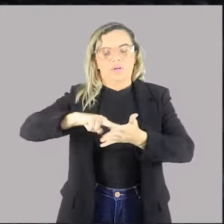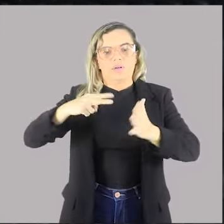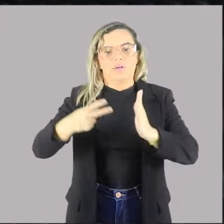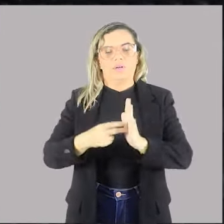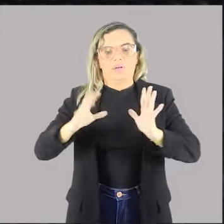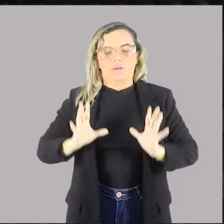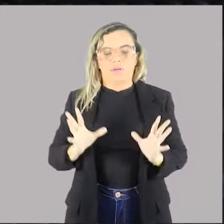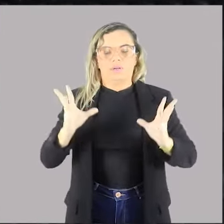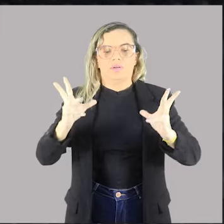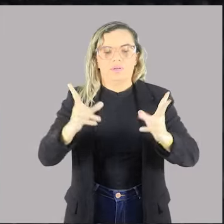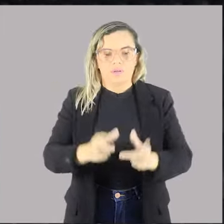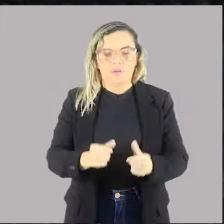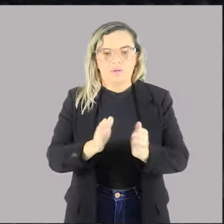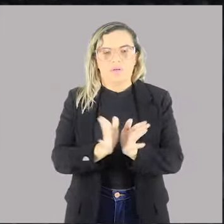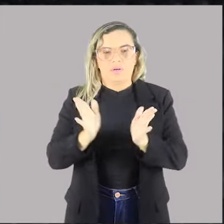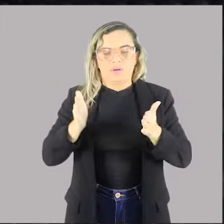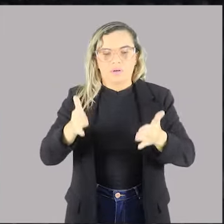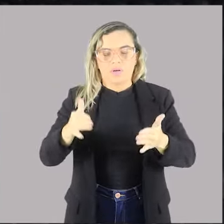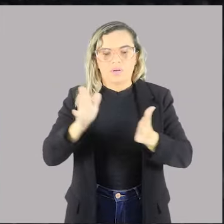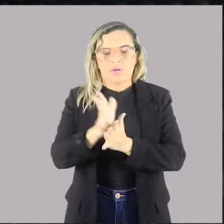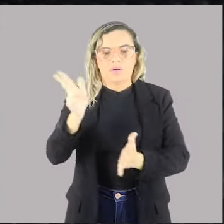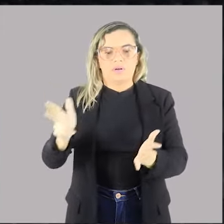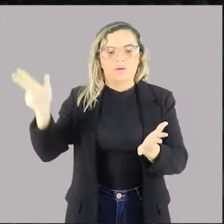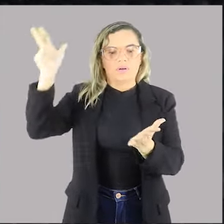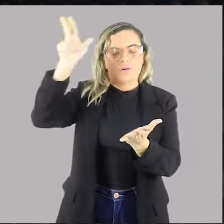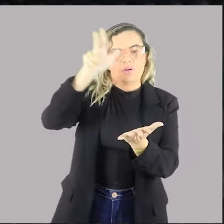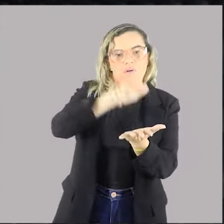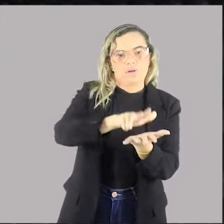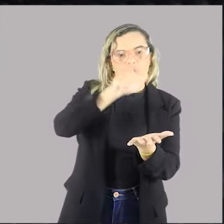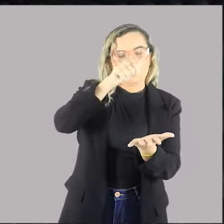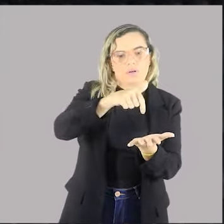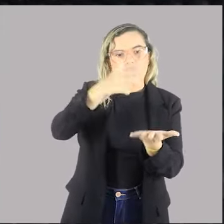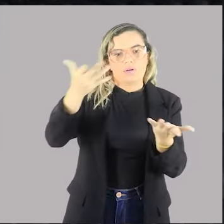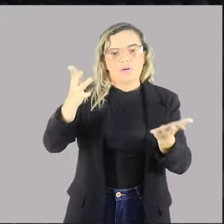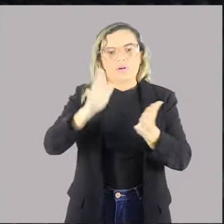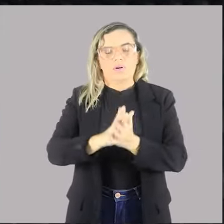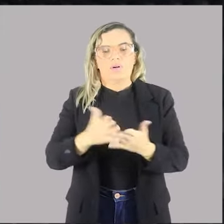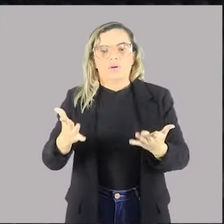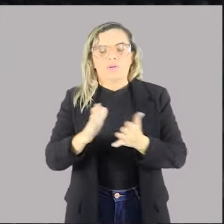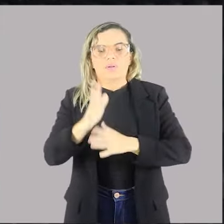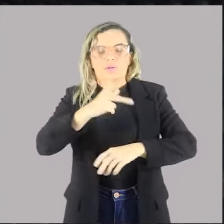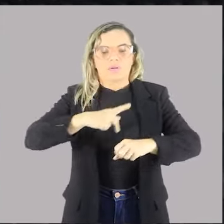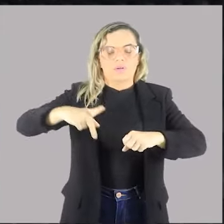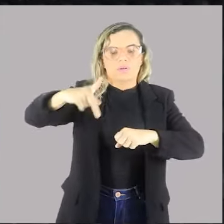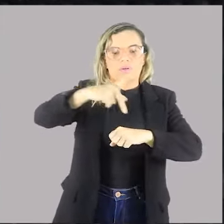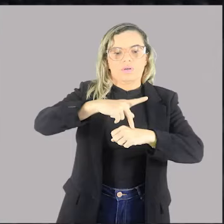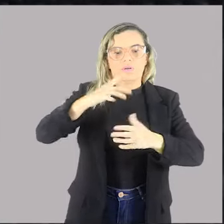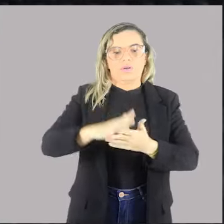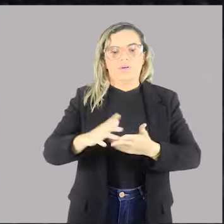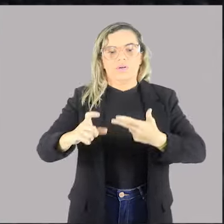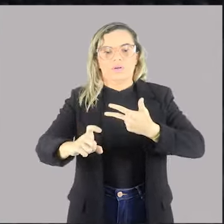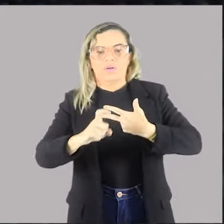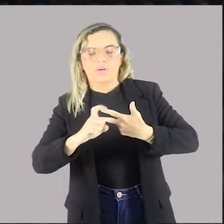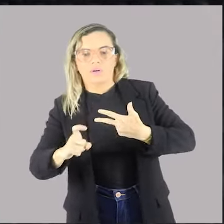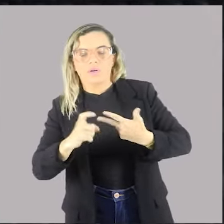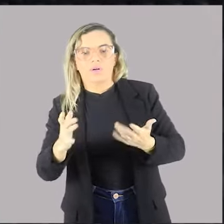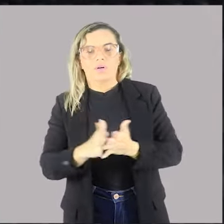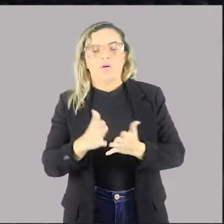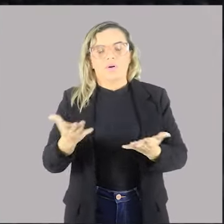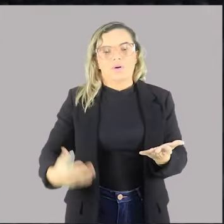seguir também aquilo que é regulamento do Estado, que é regulamento executivo, como por exemplo os decretos,